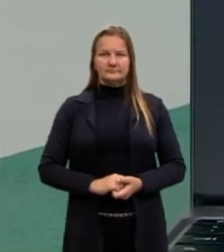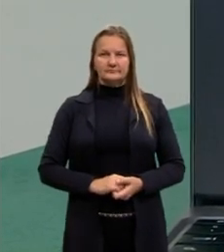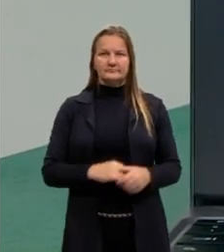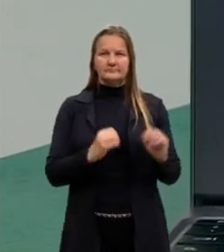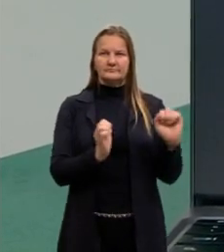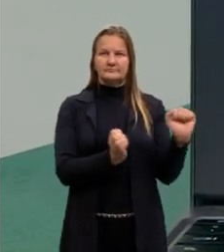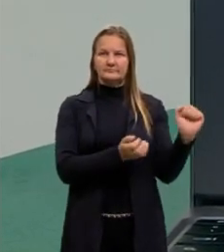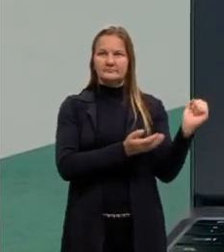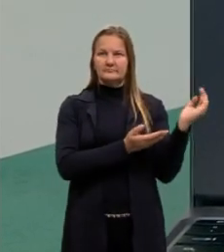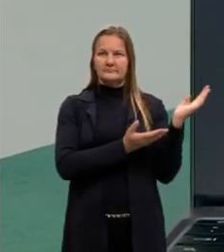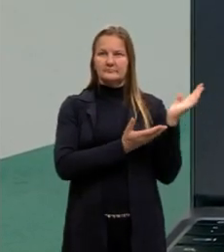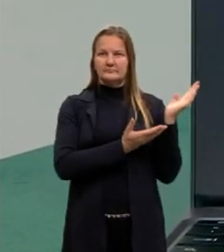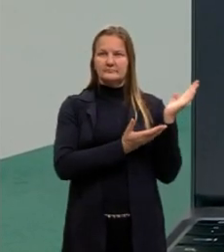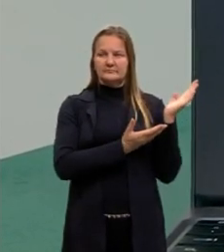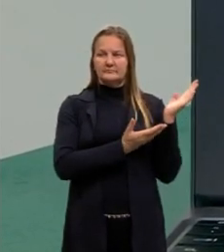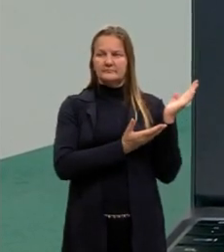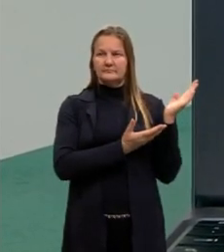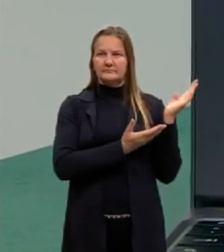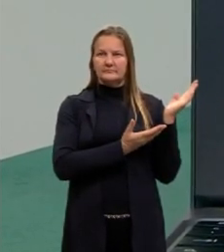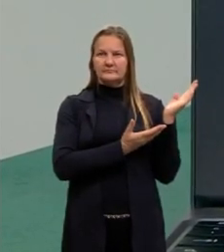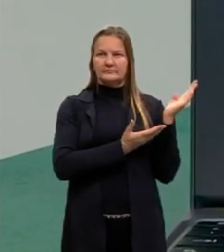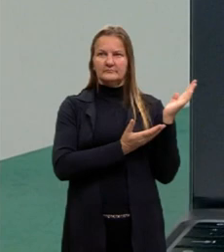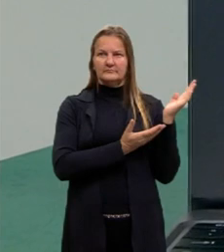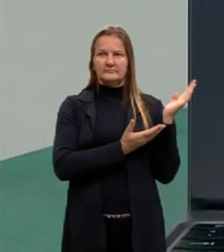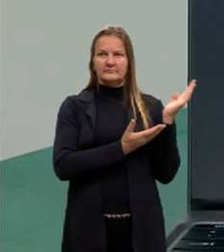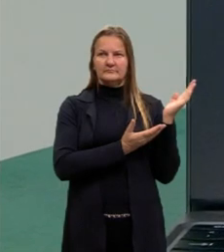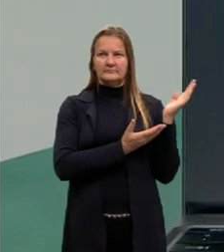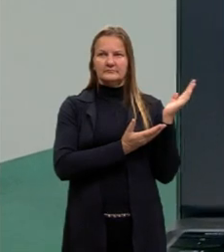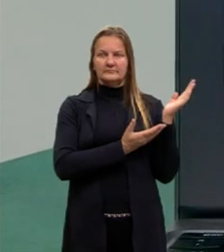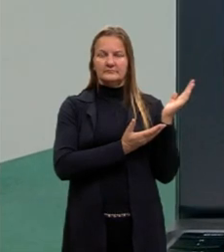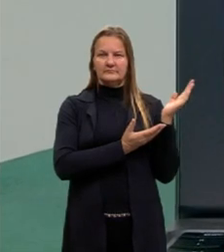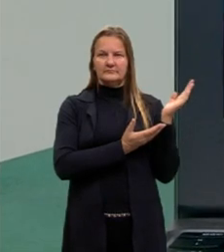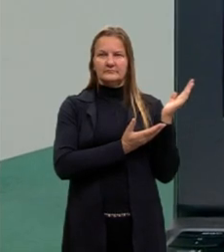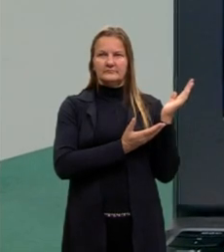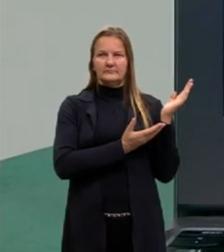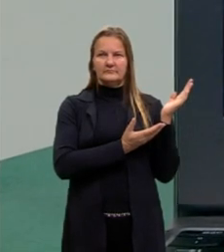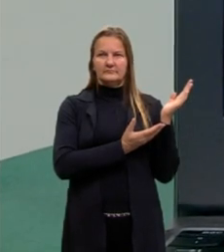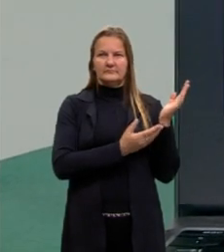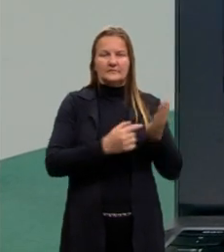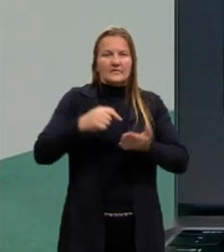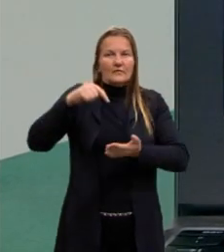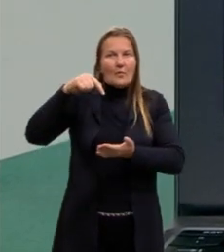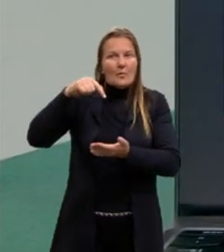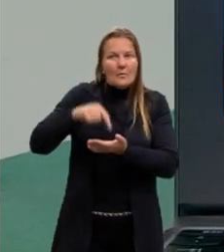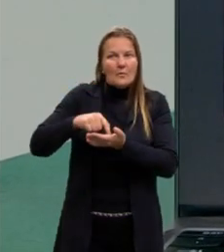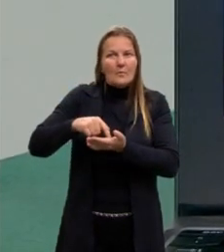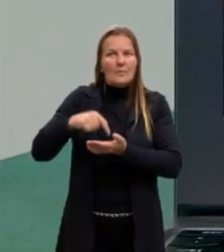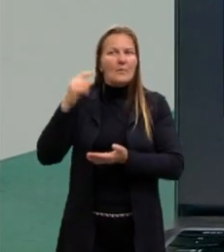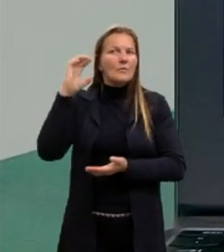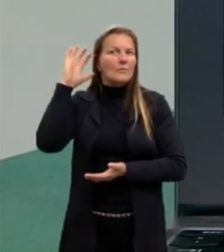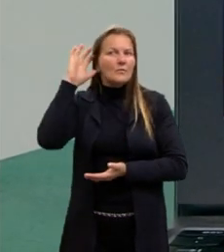Isso. A gente tem o som, então, eu vou apertar aqui, né, tem tipo um alto-falante aqui, né?